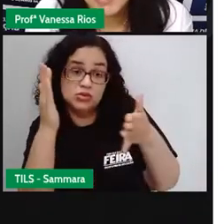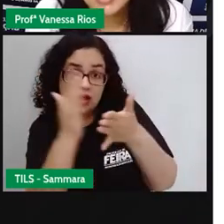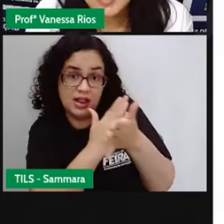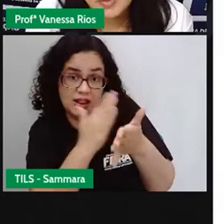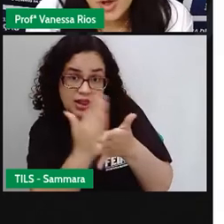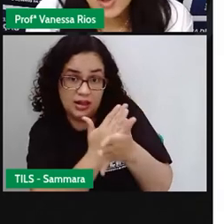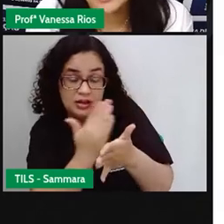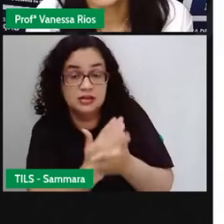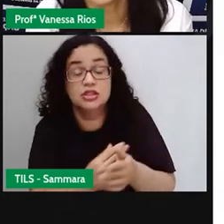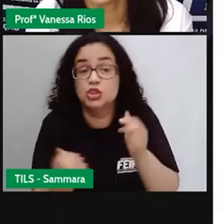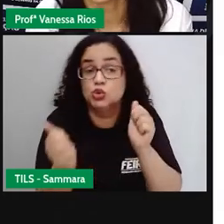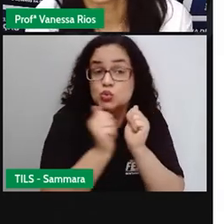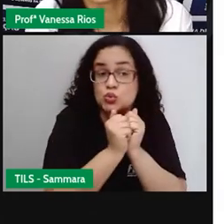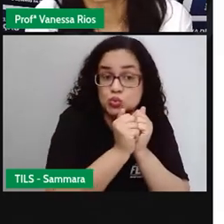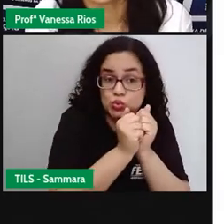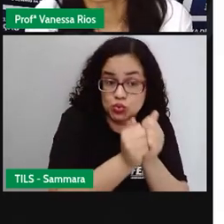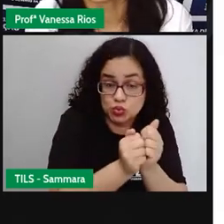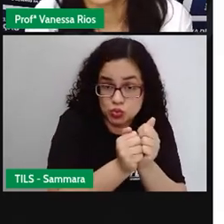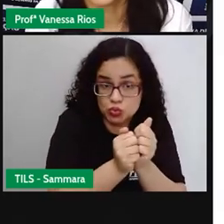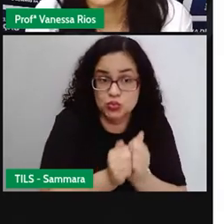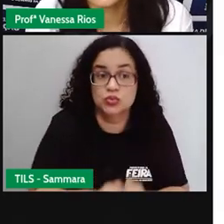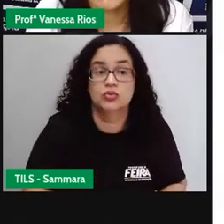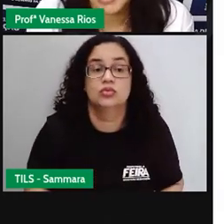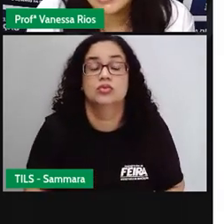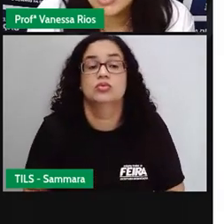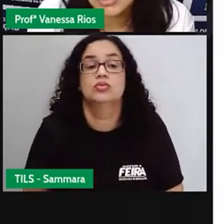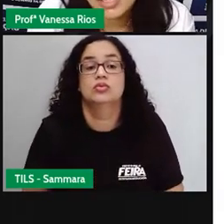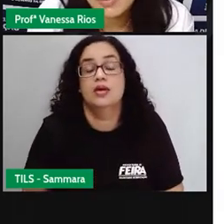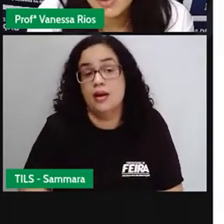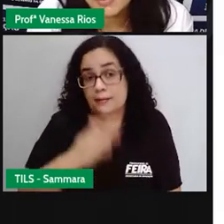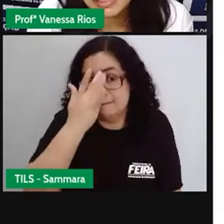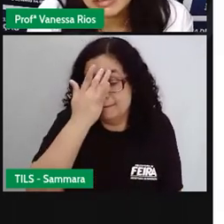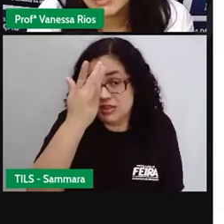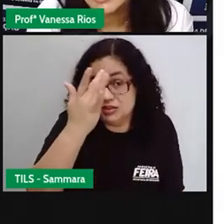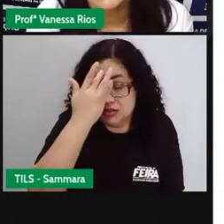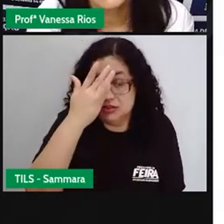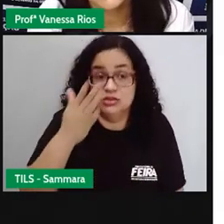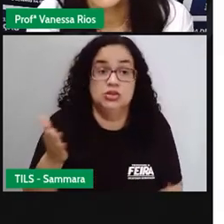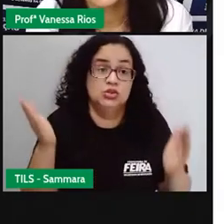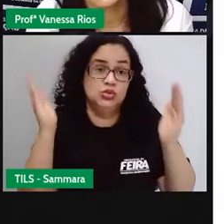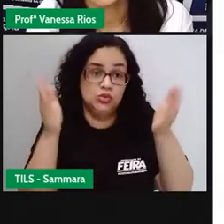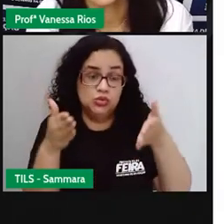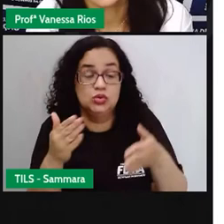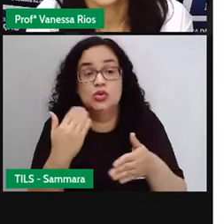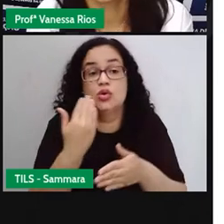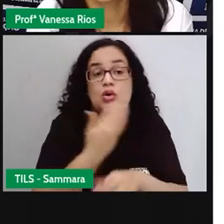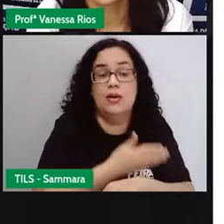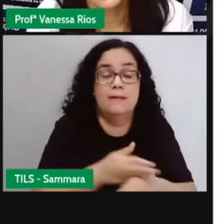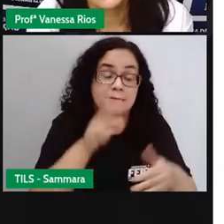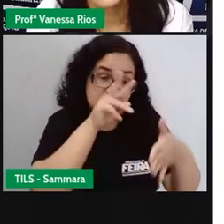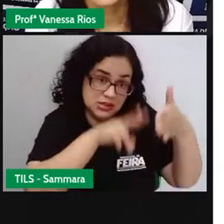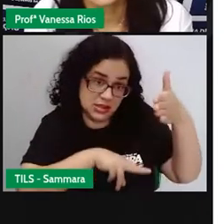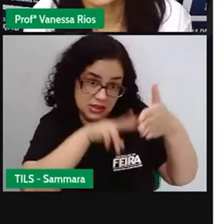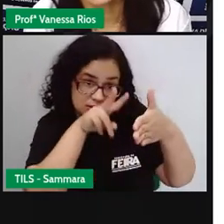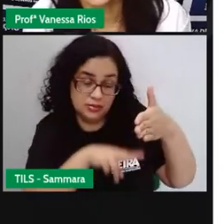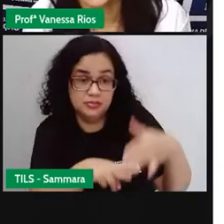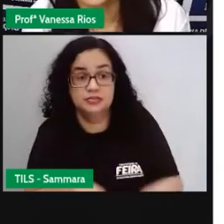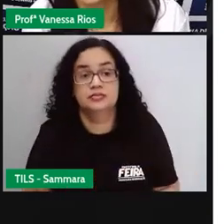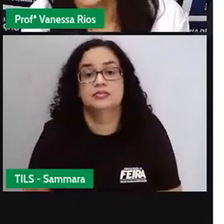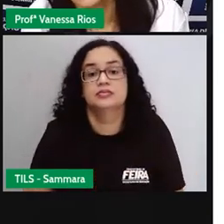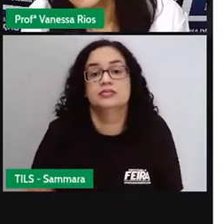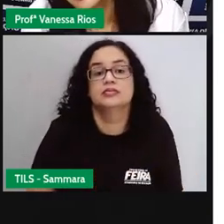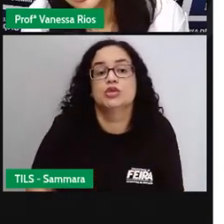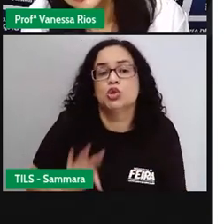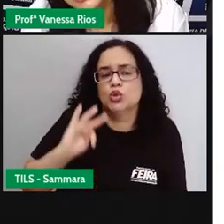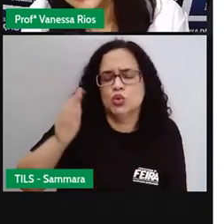você tem mais próximo, que o seu acesso está mais fácil nesse momento, para começar a fazer a leitura. nem que seja